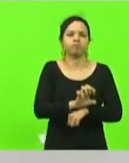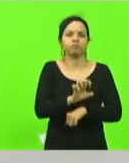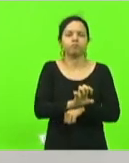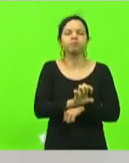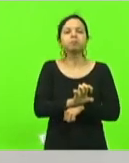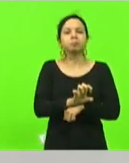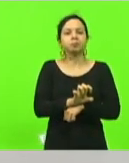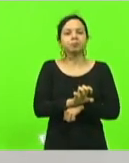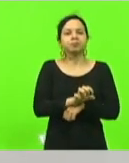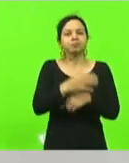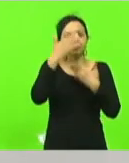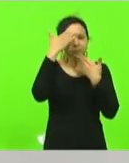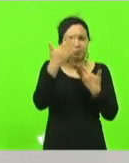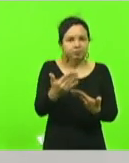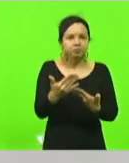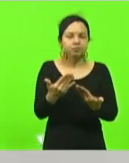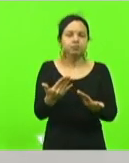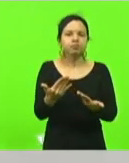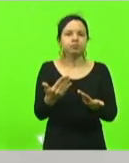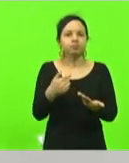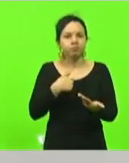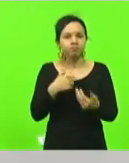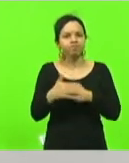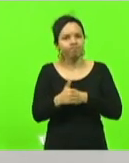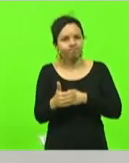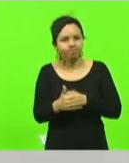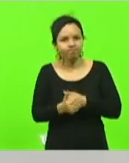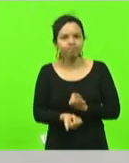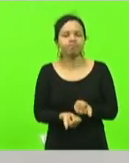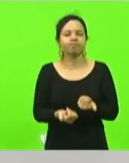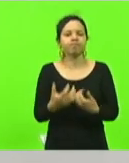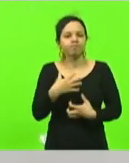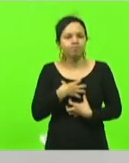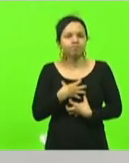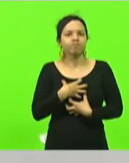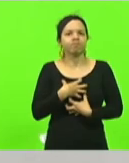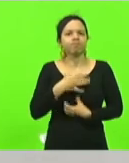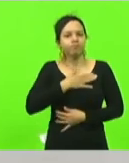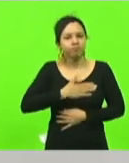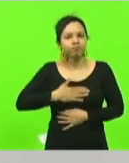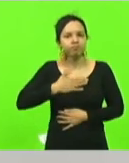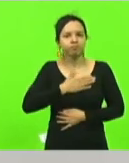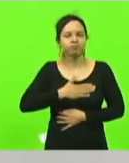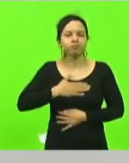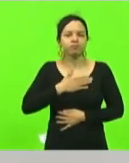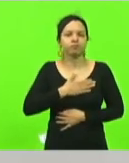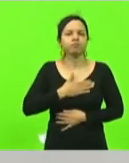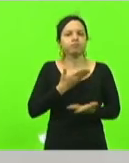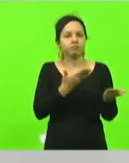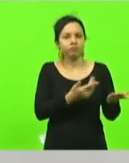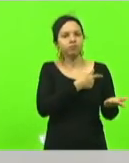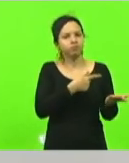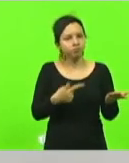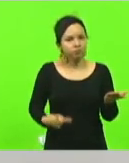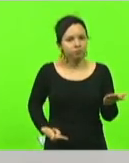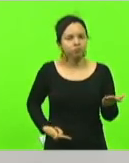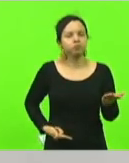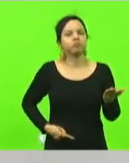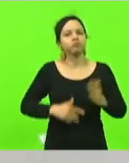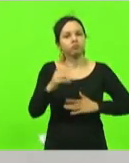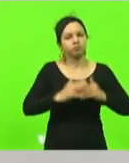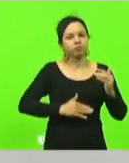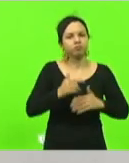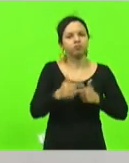agradecimento o meu carinho a minha demonstração de satisfação da forma como o governo vem agindo e atuando